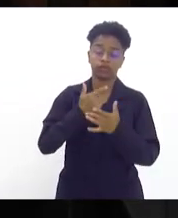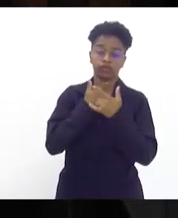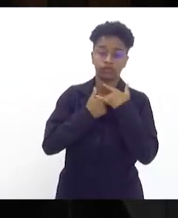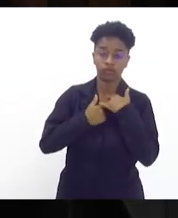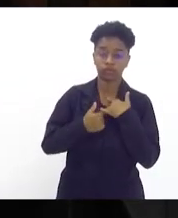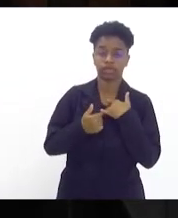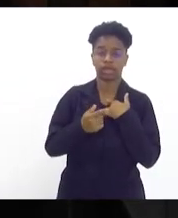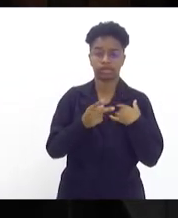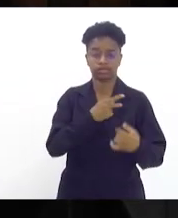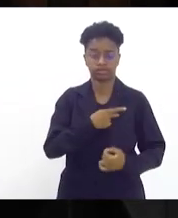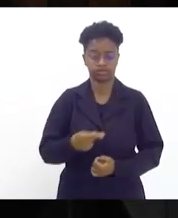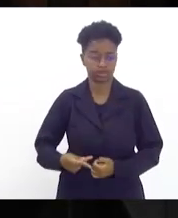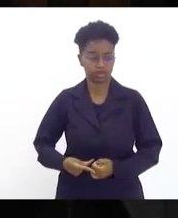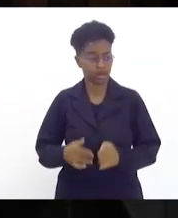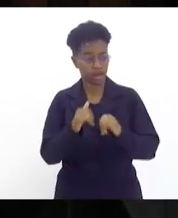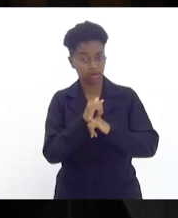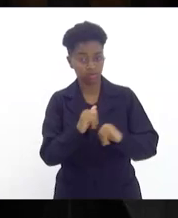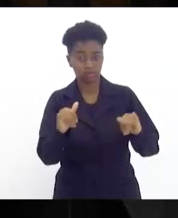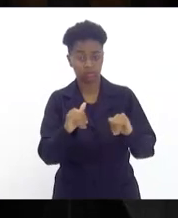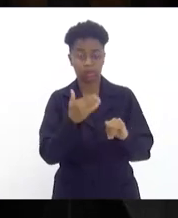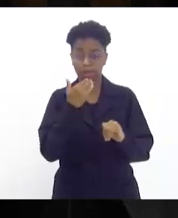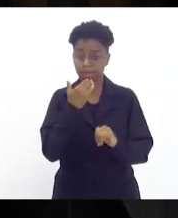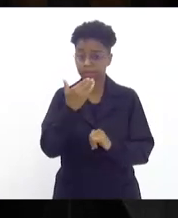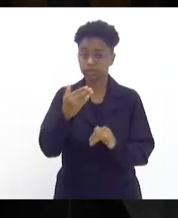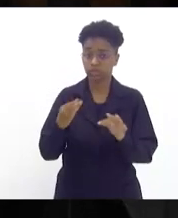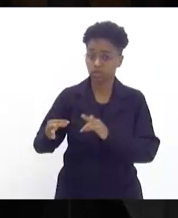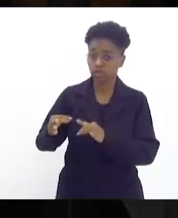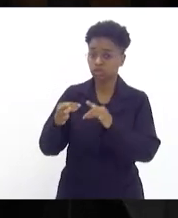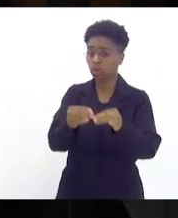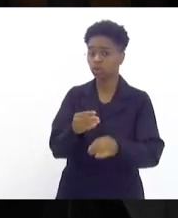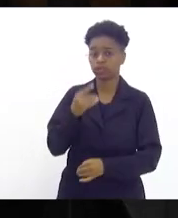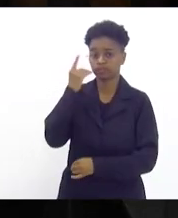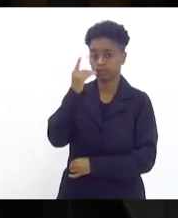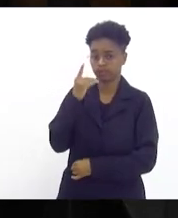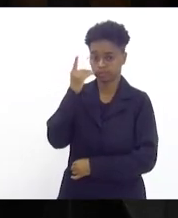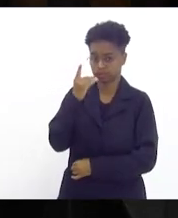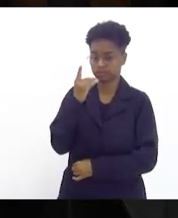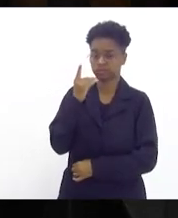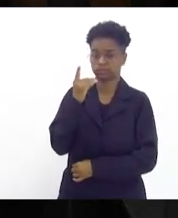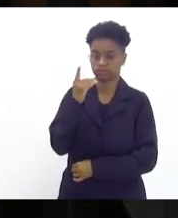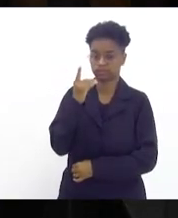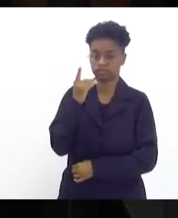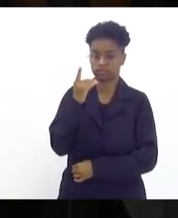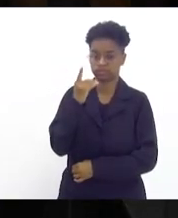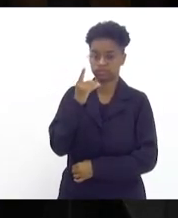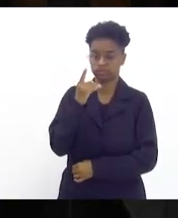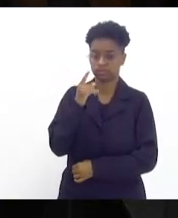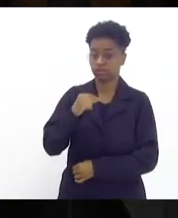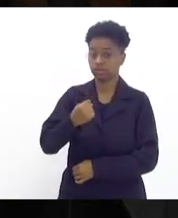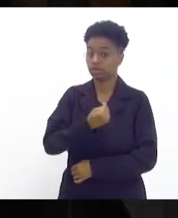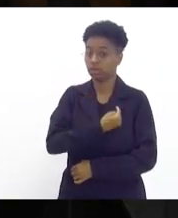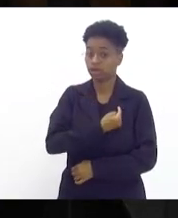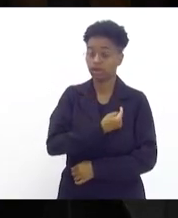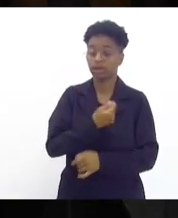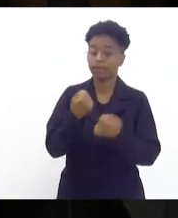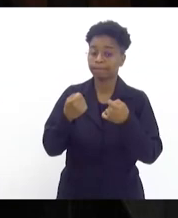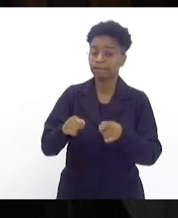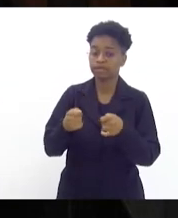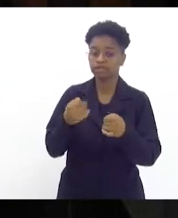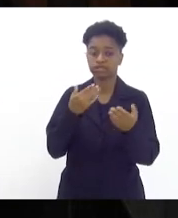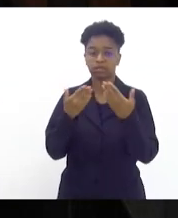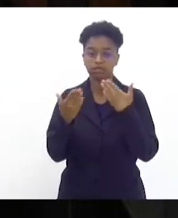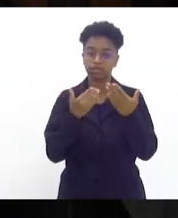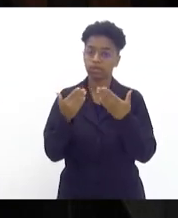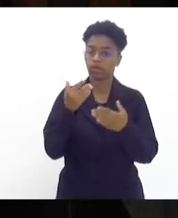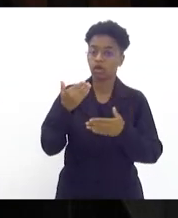presidente, fazer um apelo a todos os deputados e deputadas, que nós possamos conversar